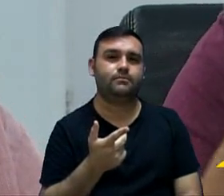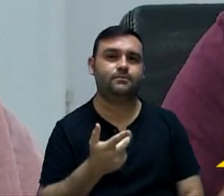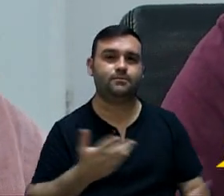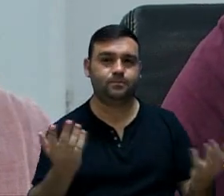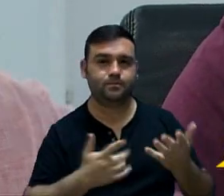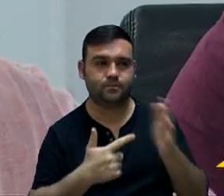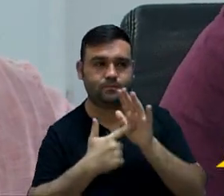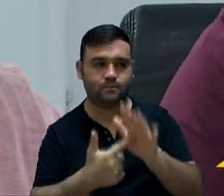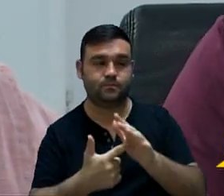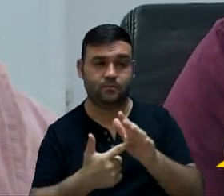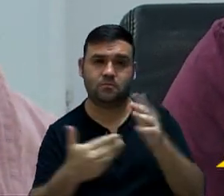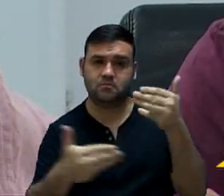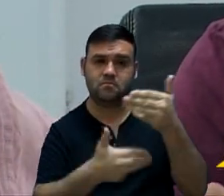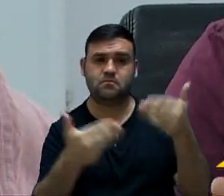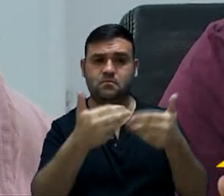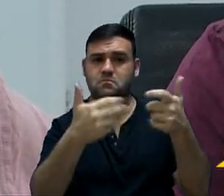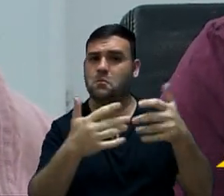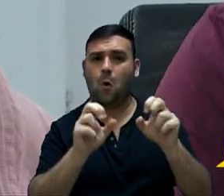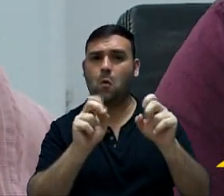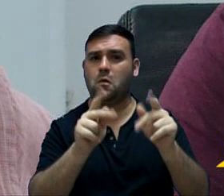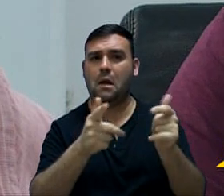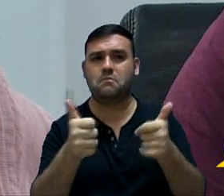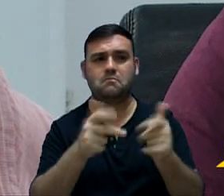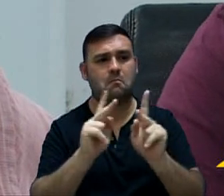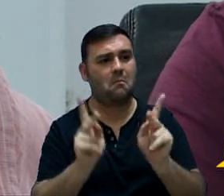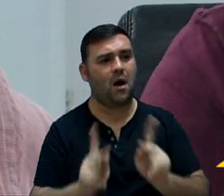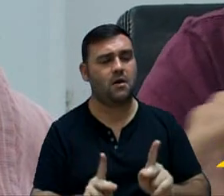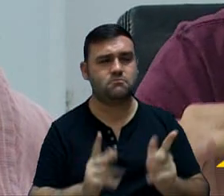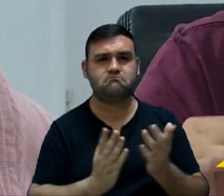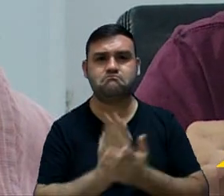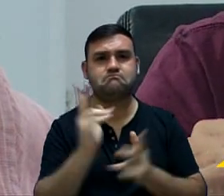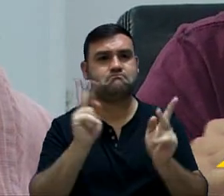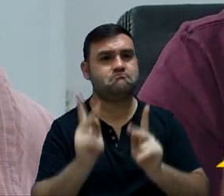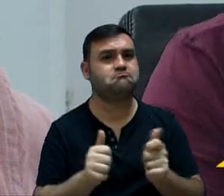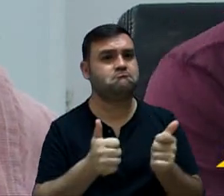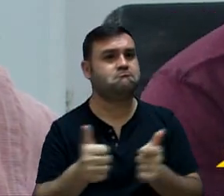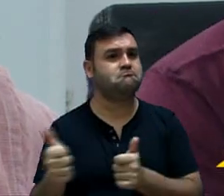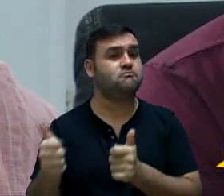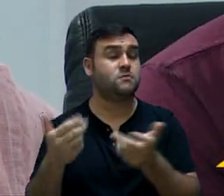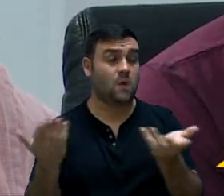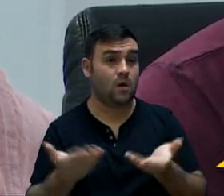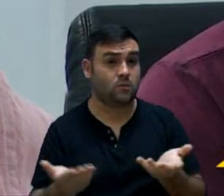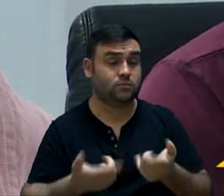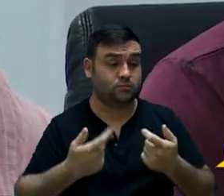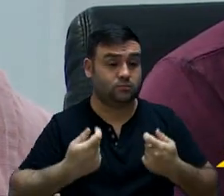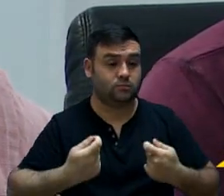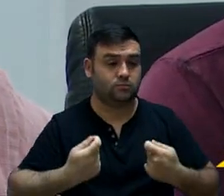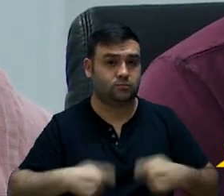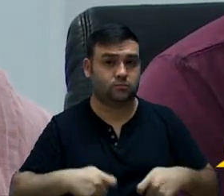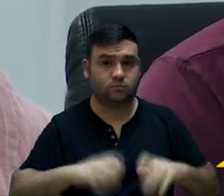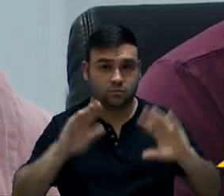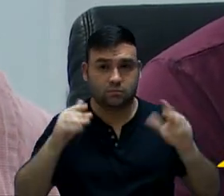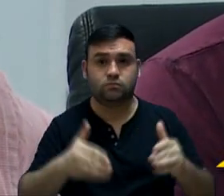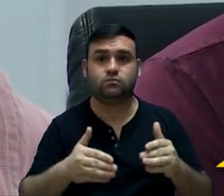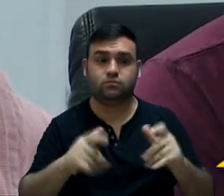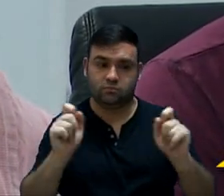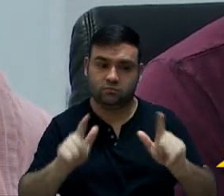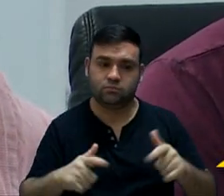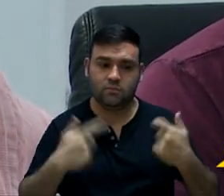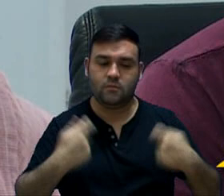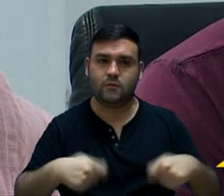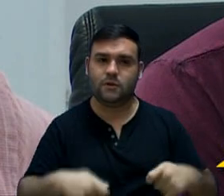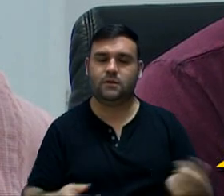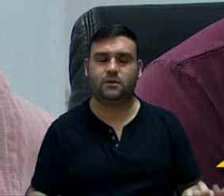essa apresentação, está tudo ok. Segundo essa apresentação, está tudo certo. E é nisso que a gente tem que ficar atento,